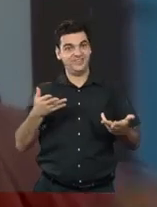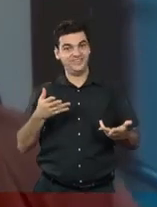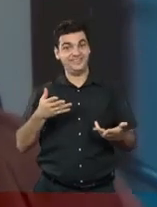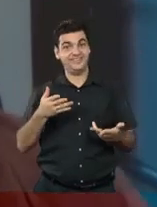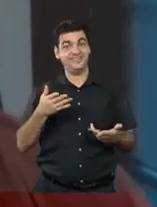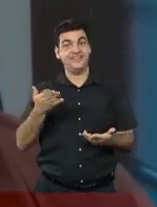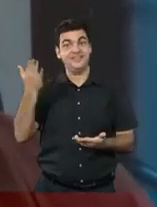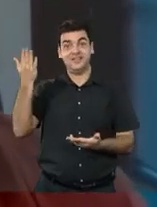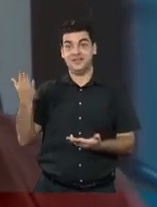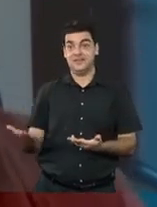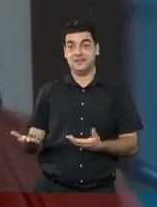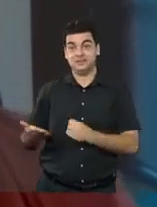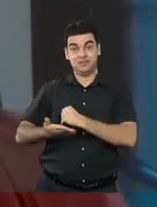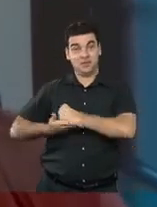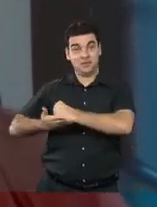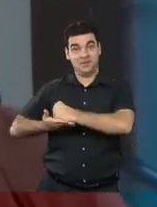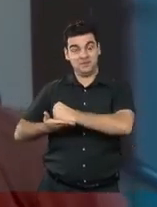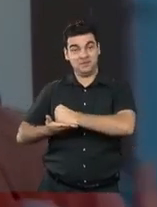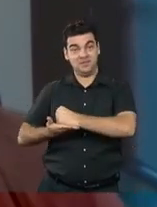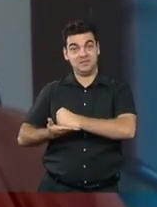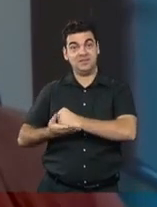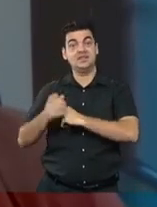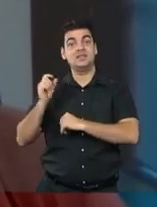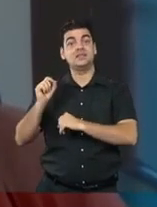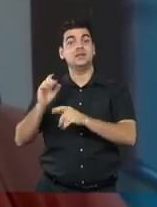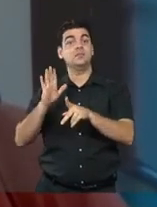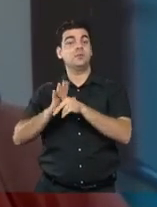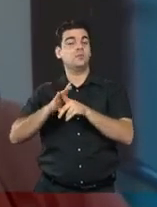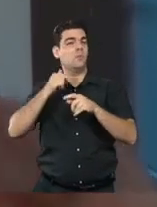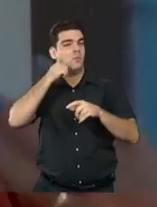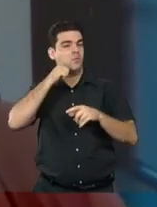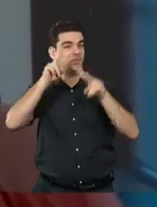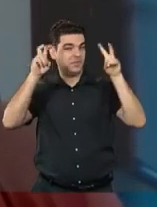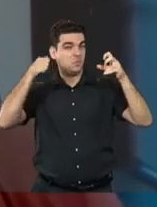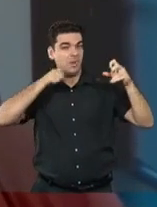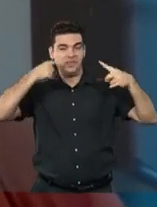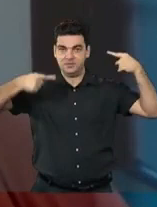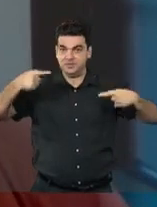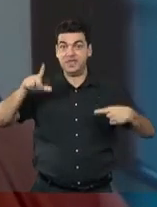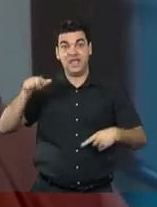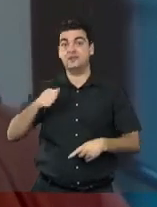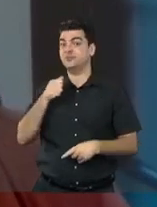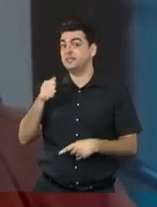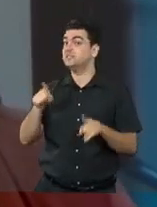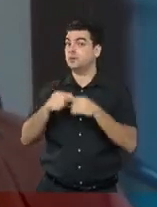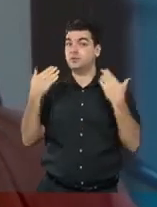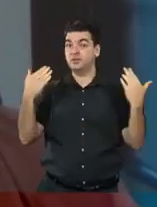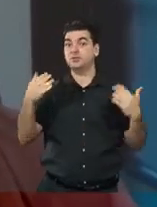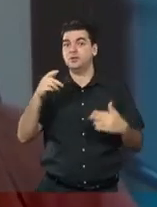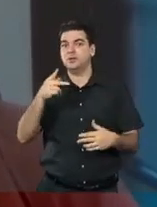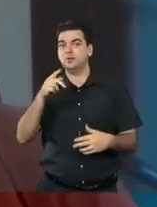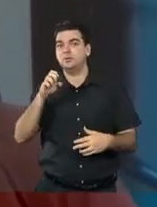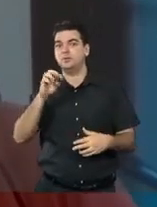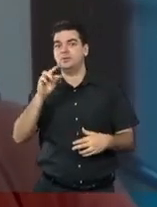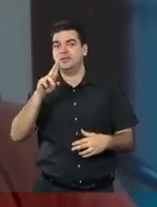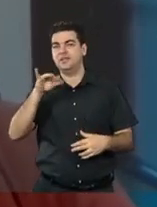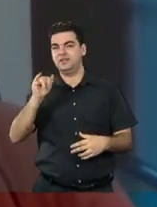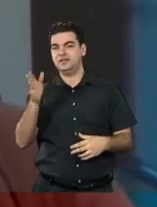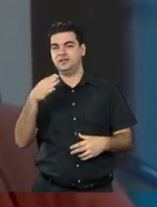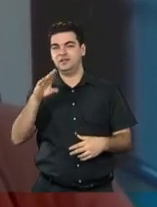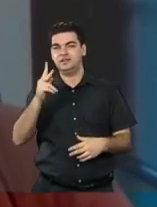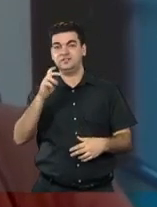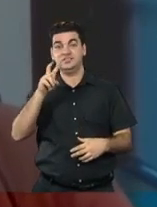palavra à mediadora das discussões dos Mulheres Debate, a jornalista e apresentadora Pétria Chaves.